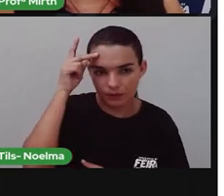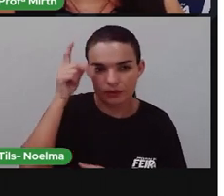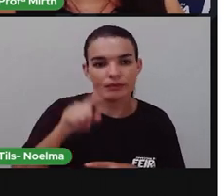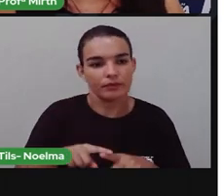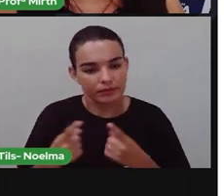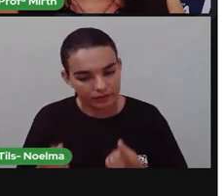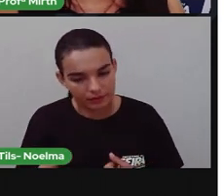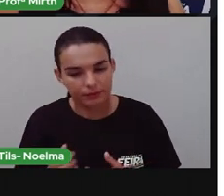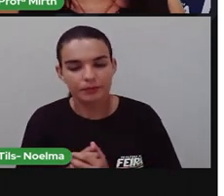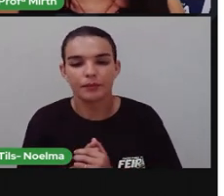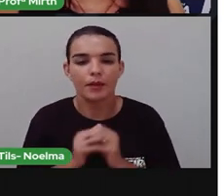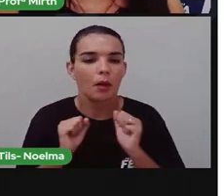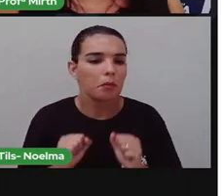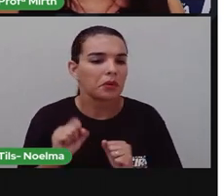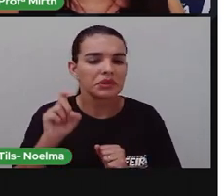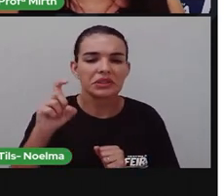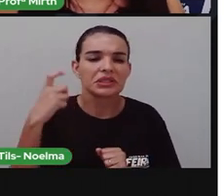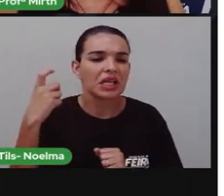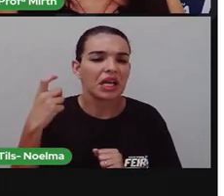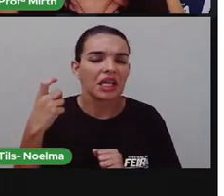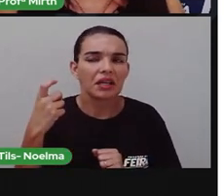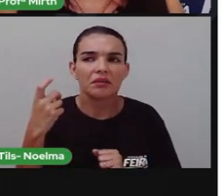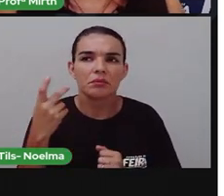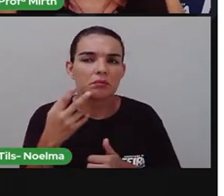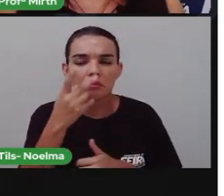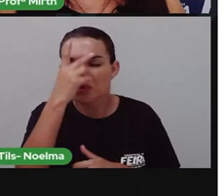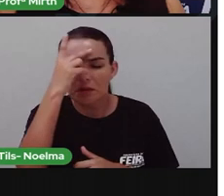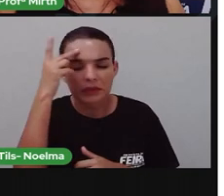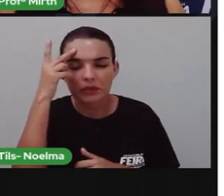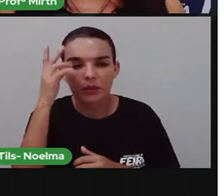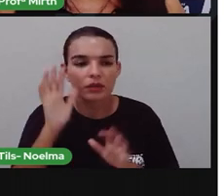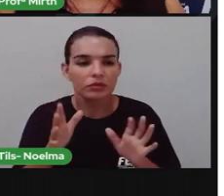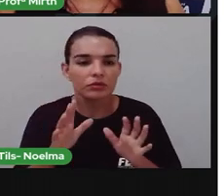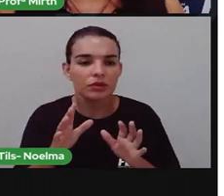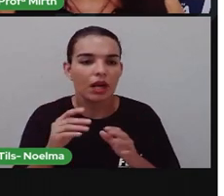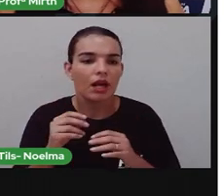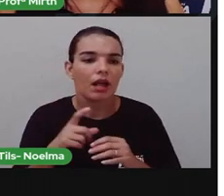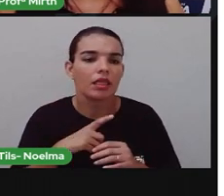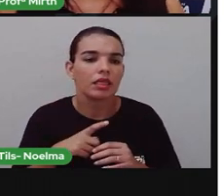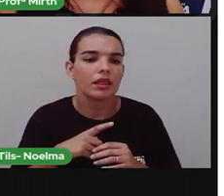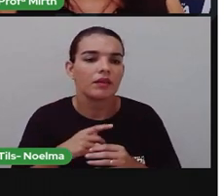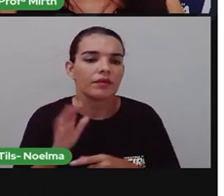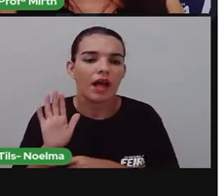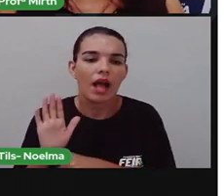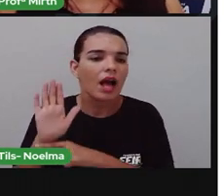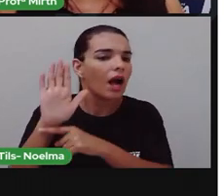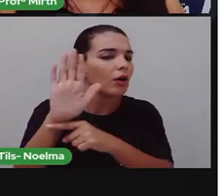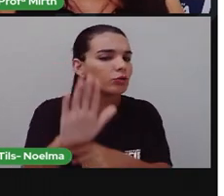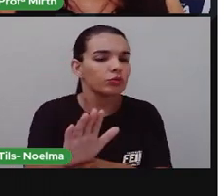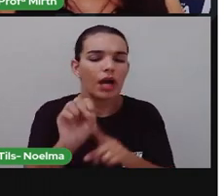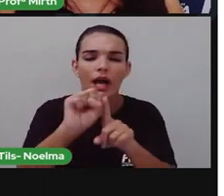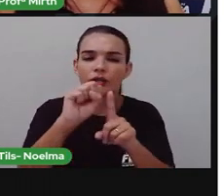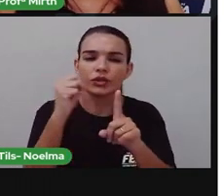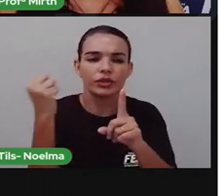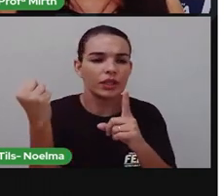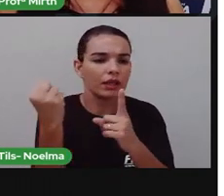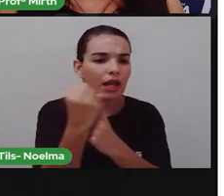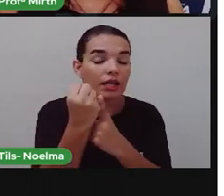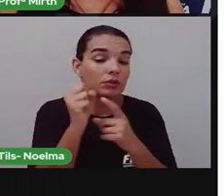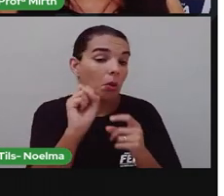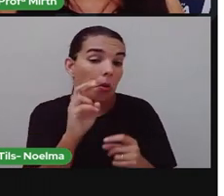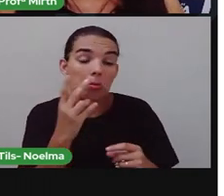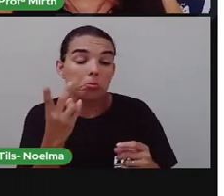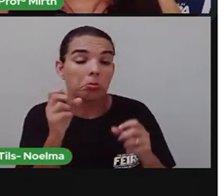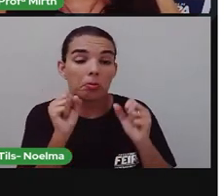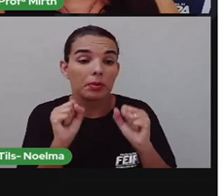seja algo marcante, uma pessoa que foi... trouxe muitas contribuições para a sociedade, ou possa